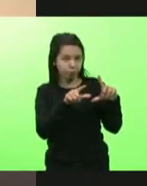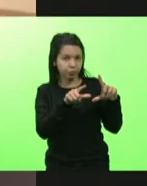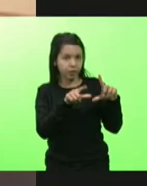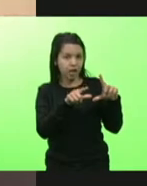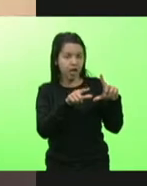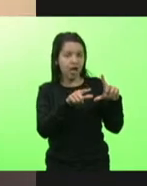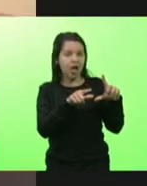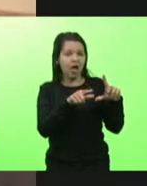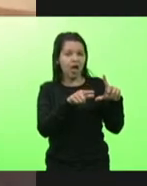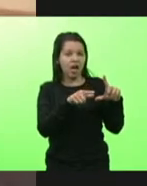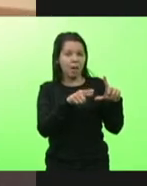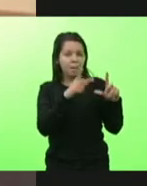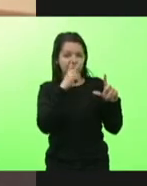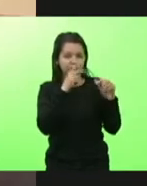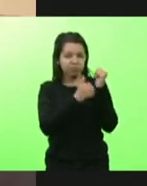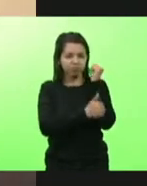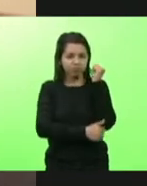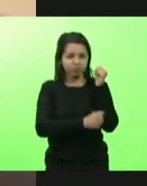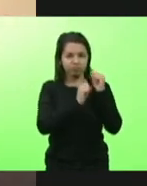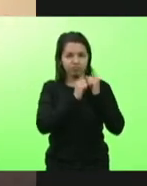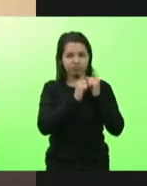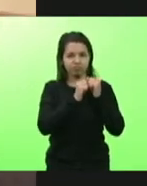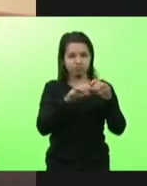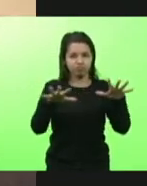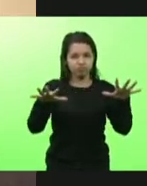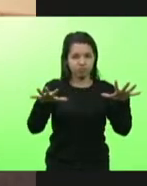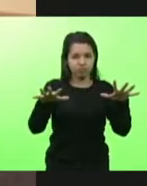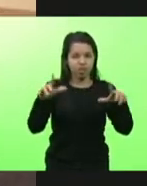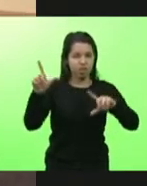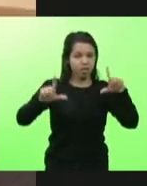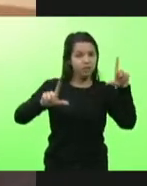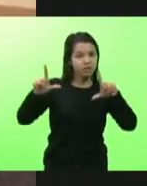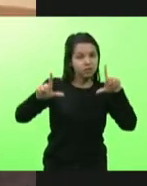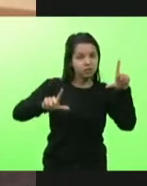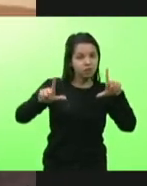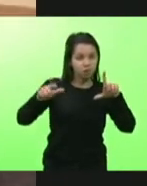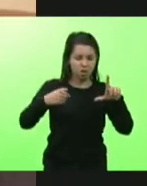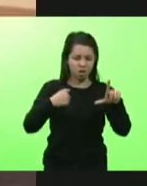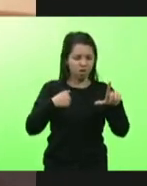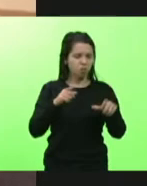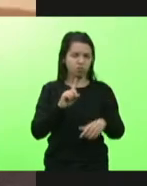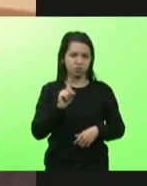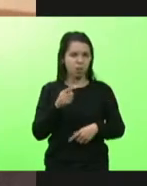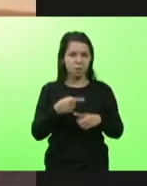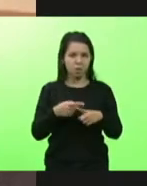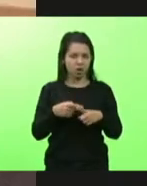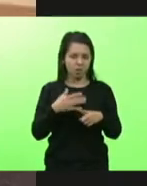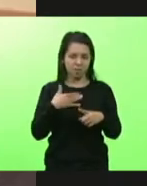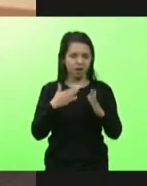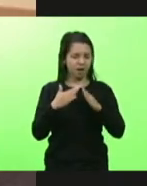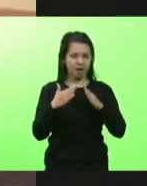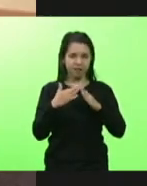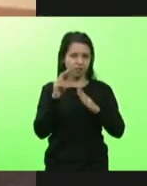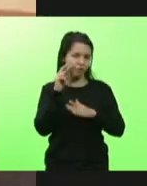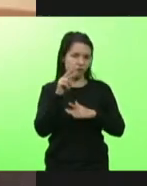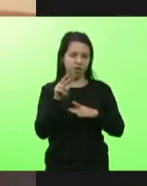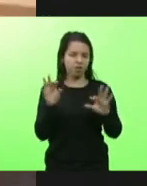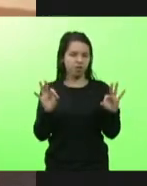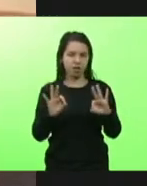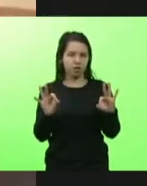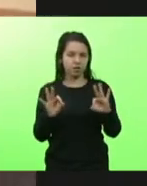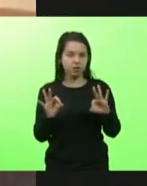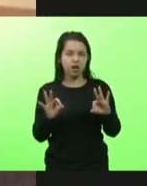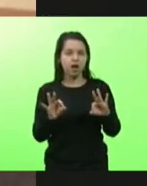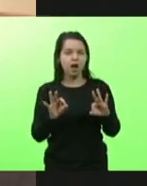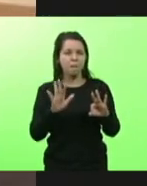na televisão da gente, eu não, porque não entra essa coisa lá, mas quando coloca